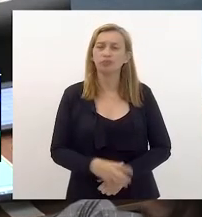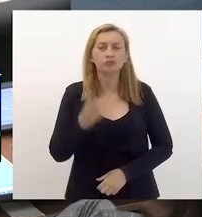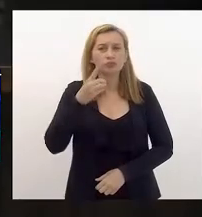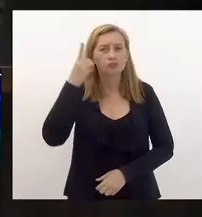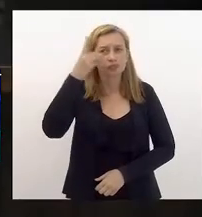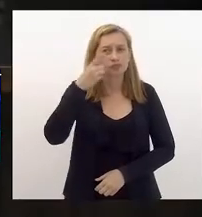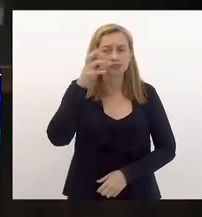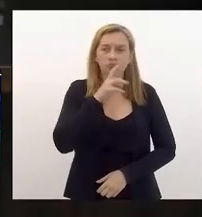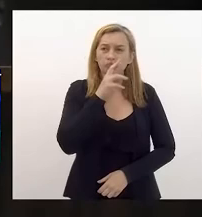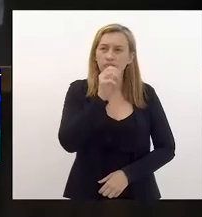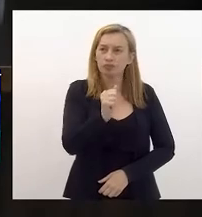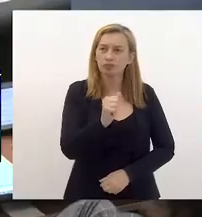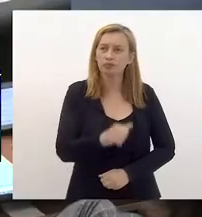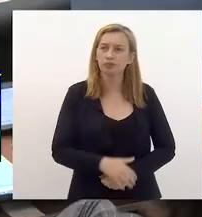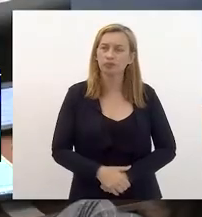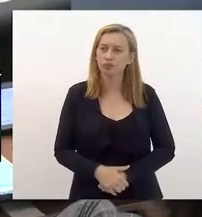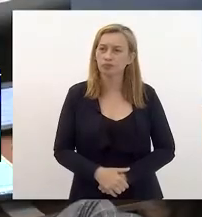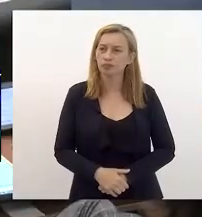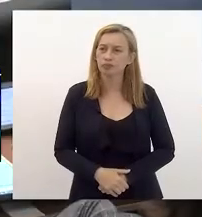Deputado Rodrigo Amorim.